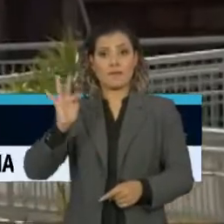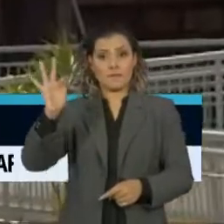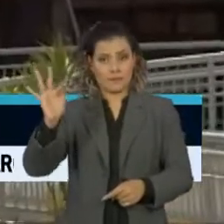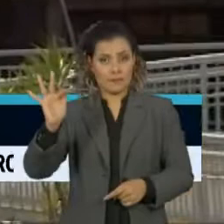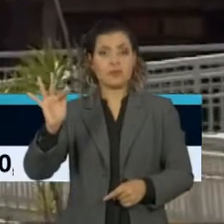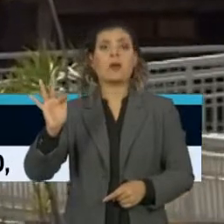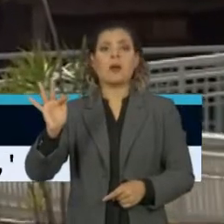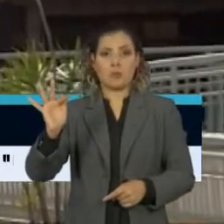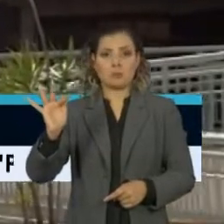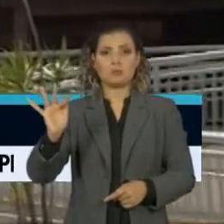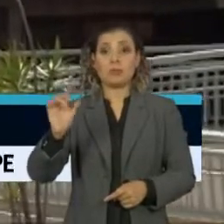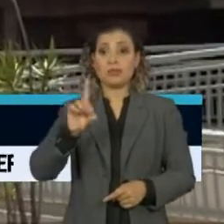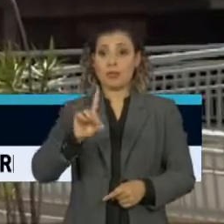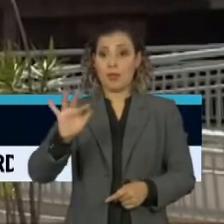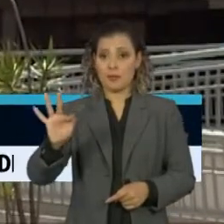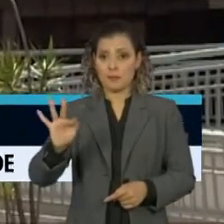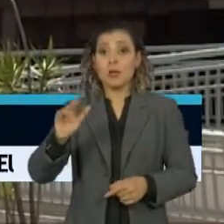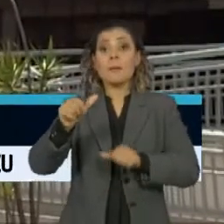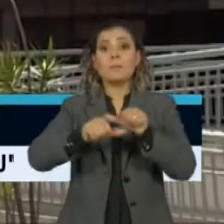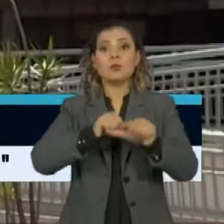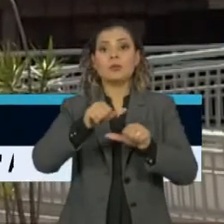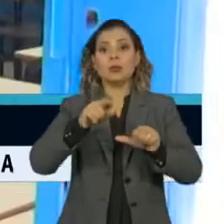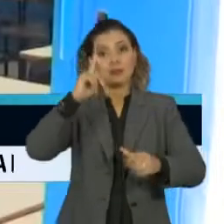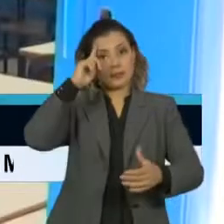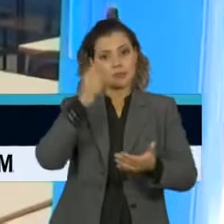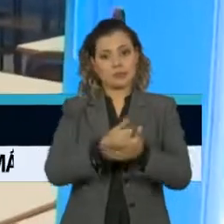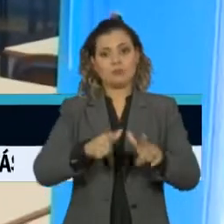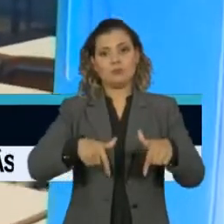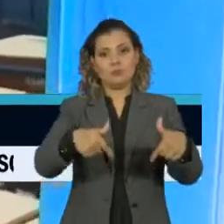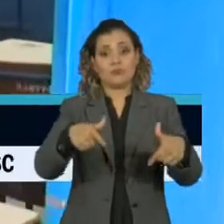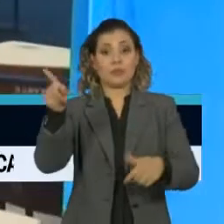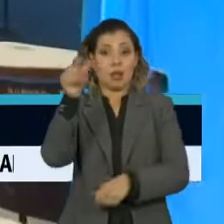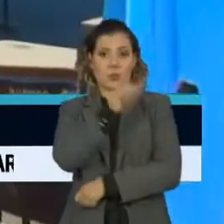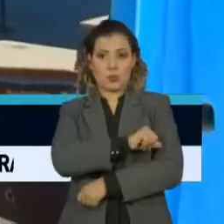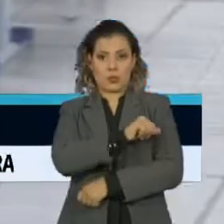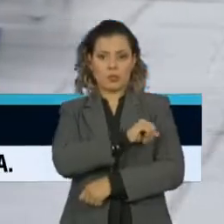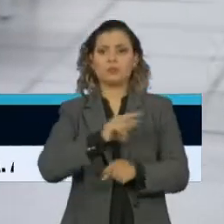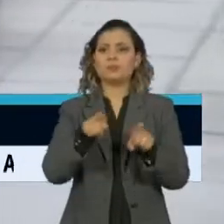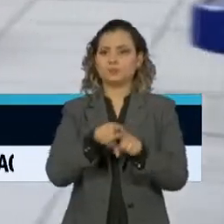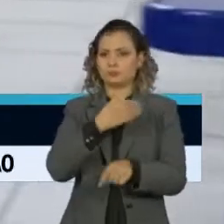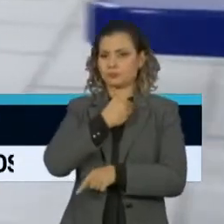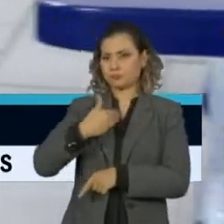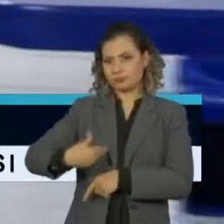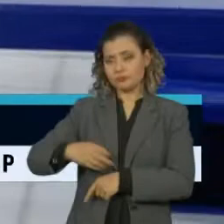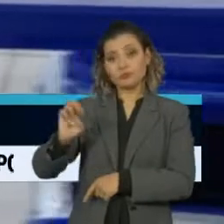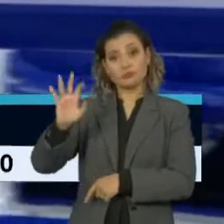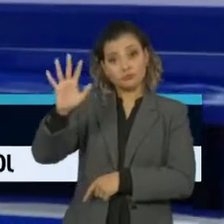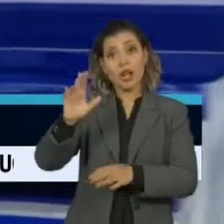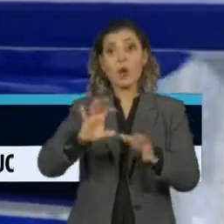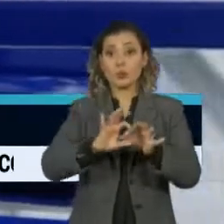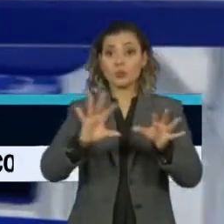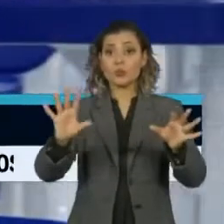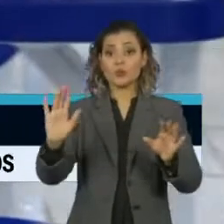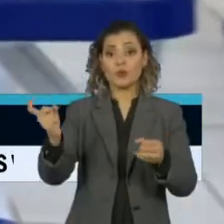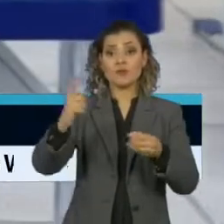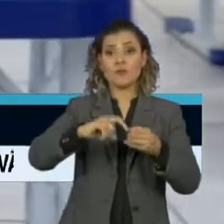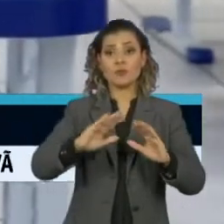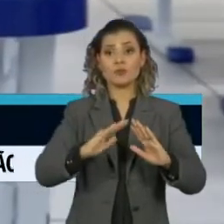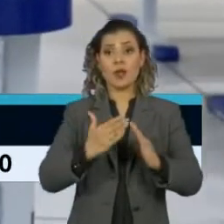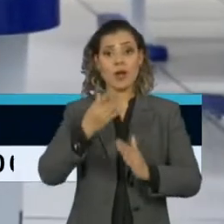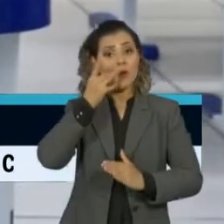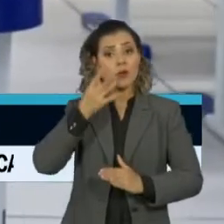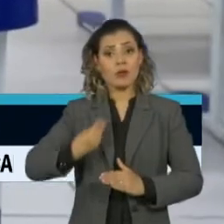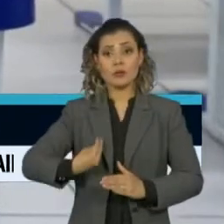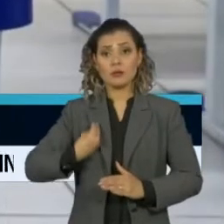está analisando a mudança para tomar uma decisão. No Rio de Janeiro, o governo do estado autorizou o retorno das aulas